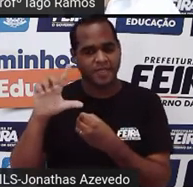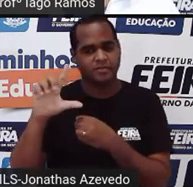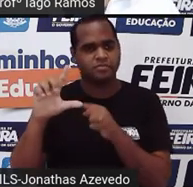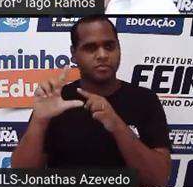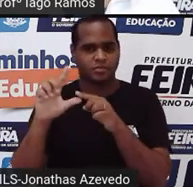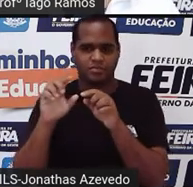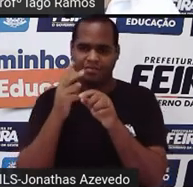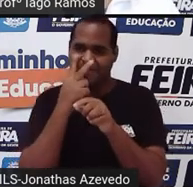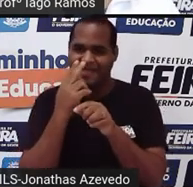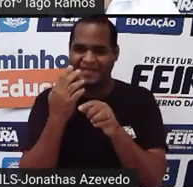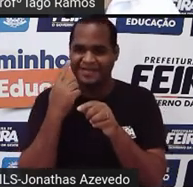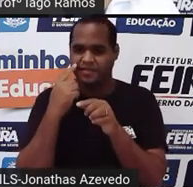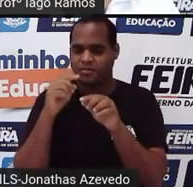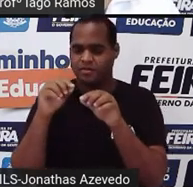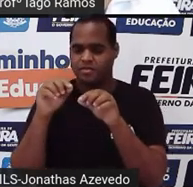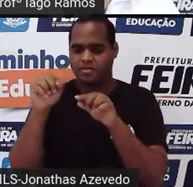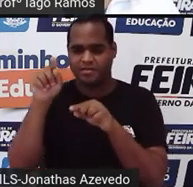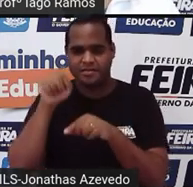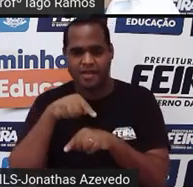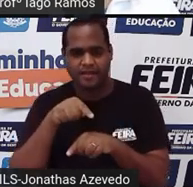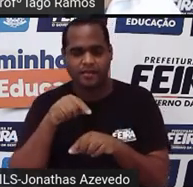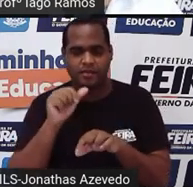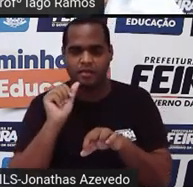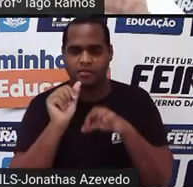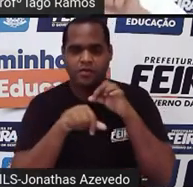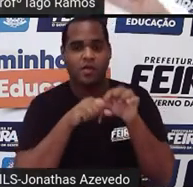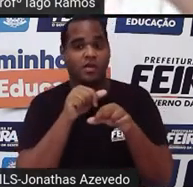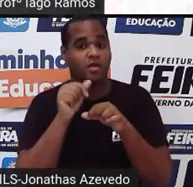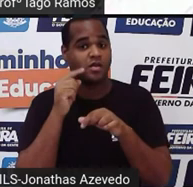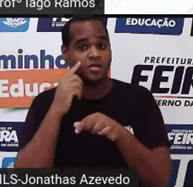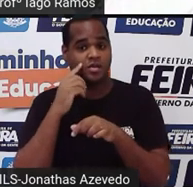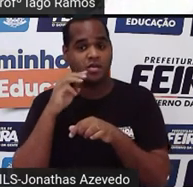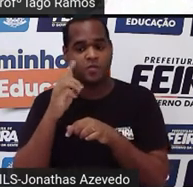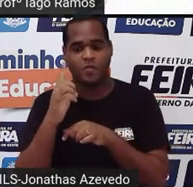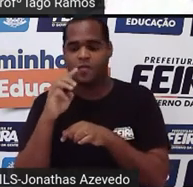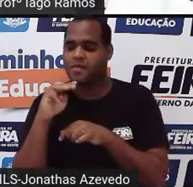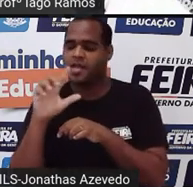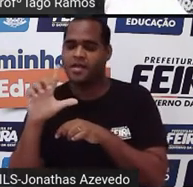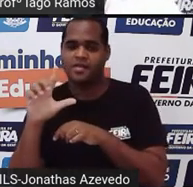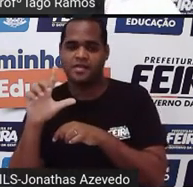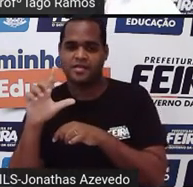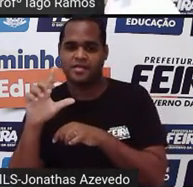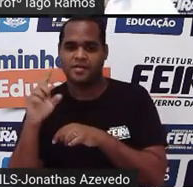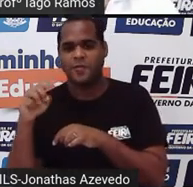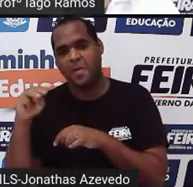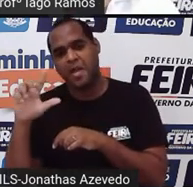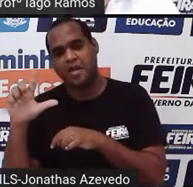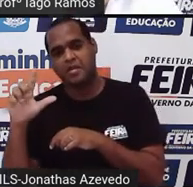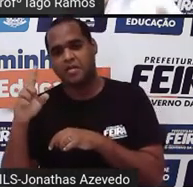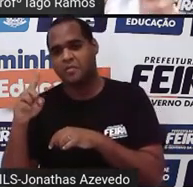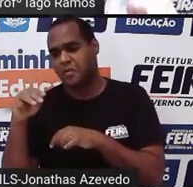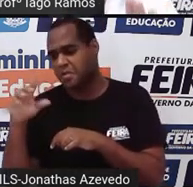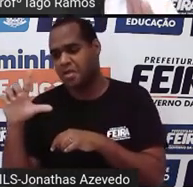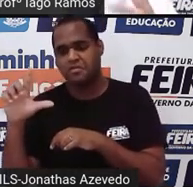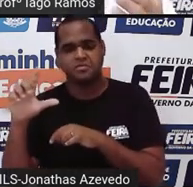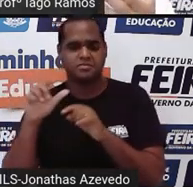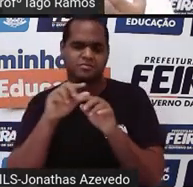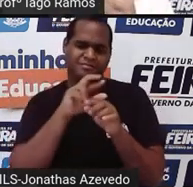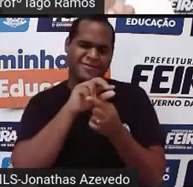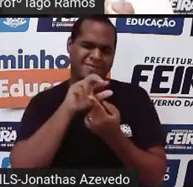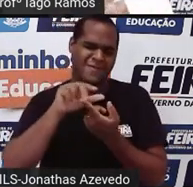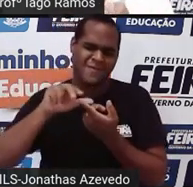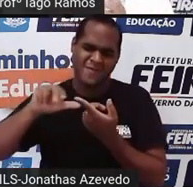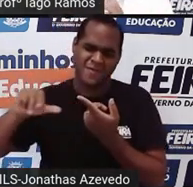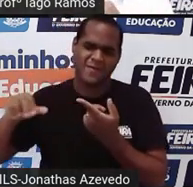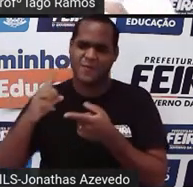500 ml em vários uns mililitros. Eu pego 500 e vou